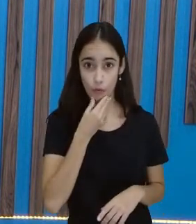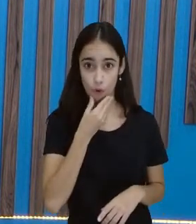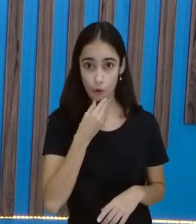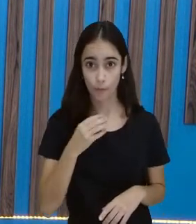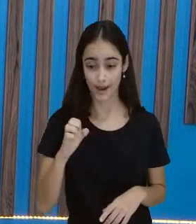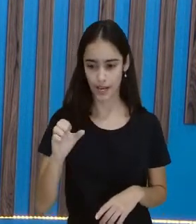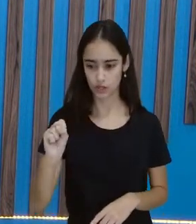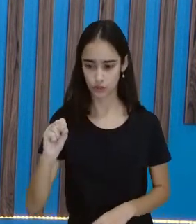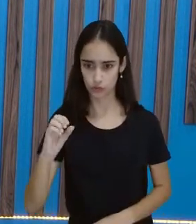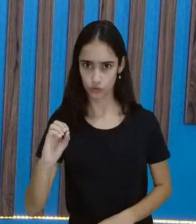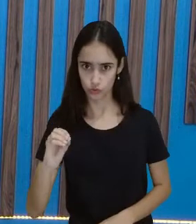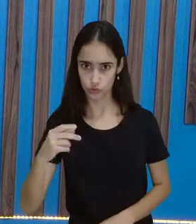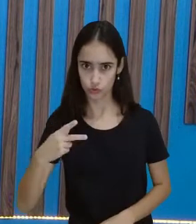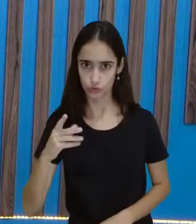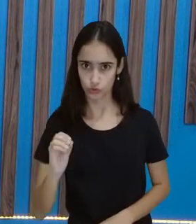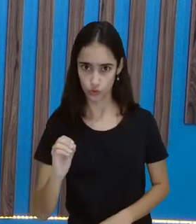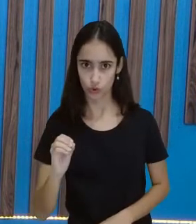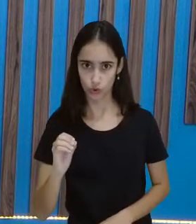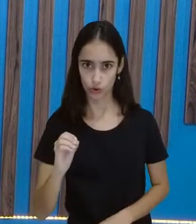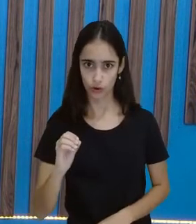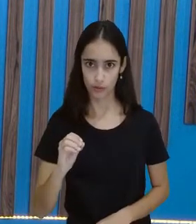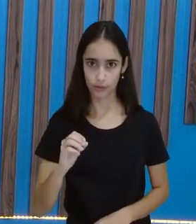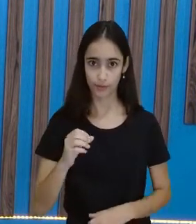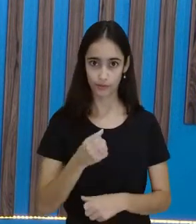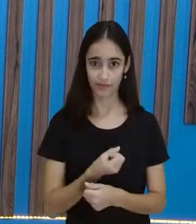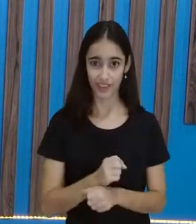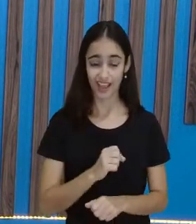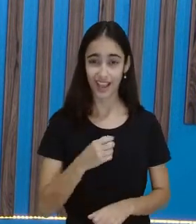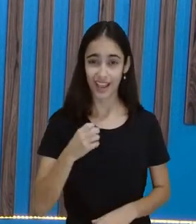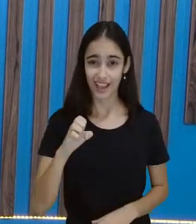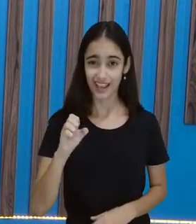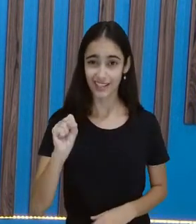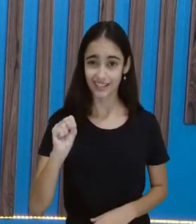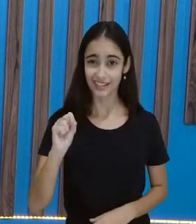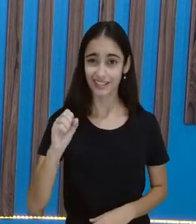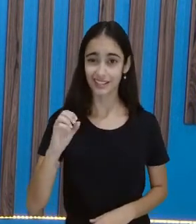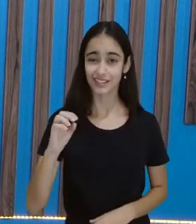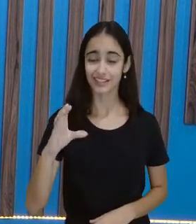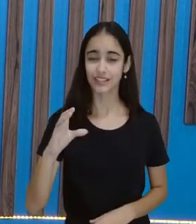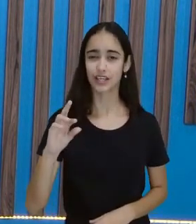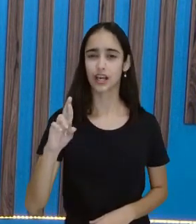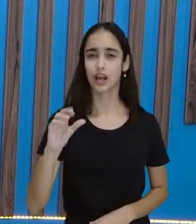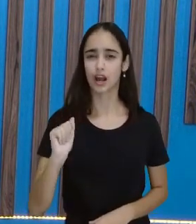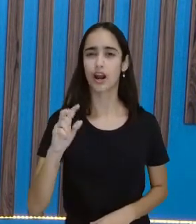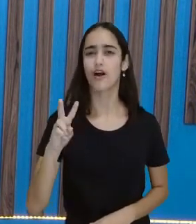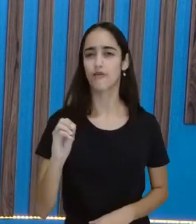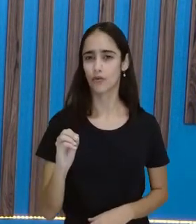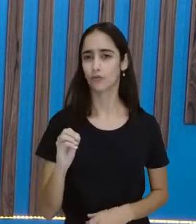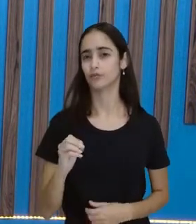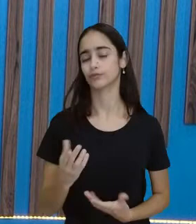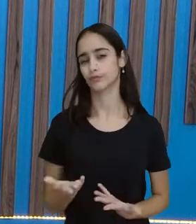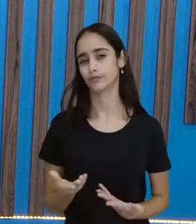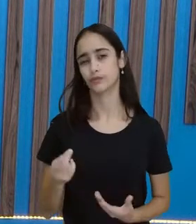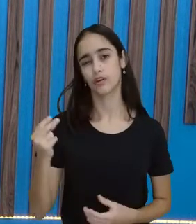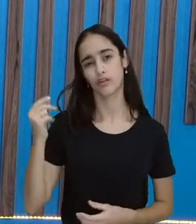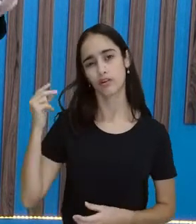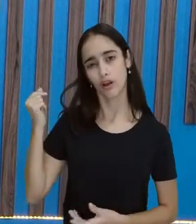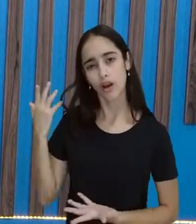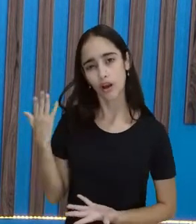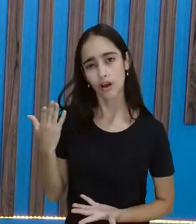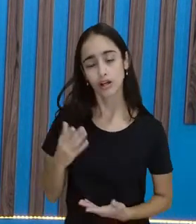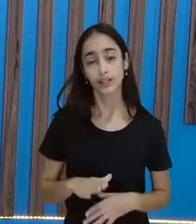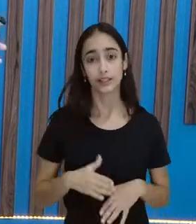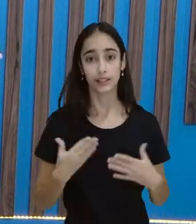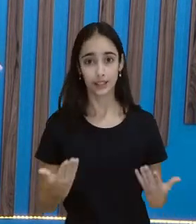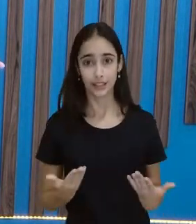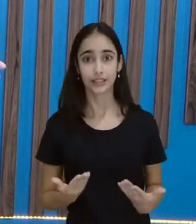guarda, não é? Em alguém, assim, superior a ele, aquela pessoa poderia ficar muito chateada e machucá